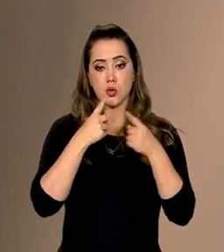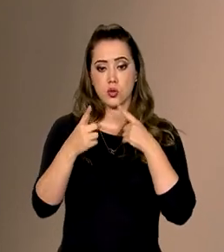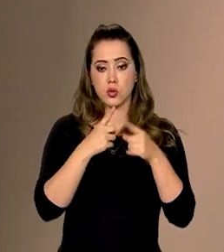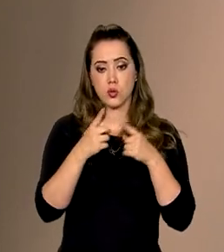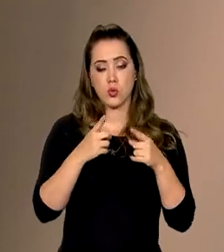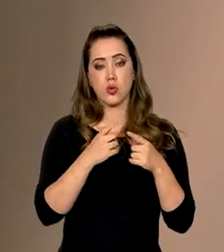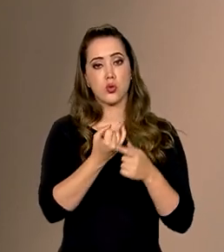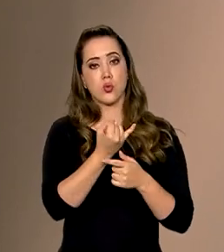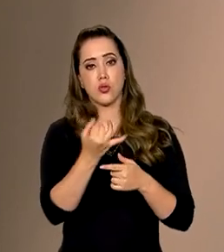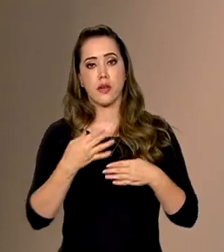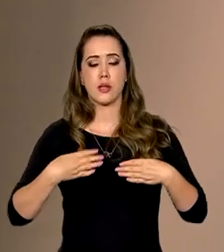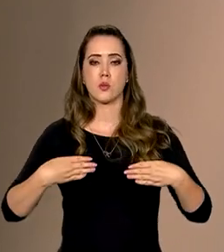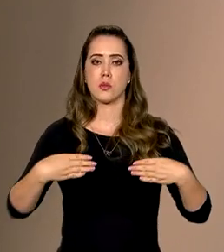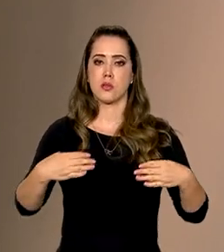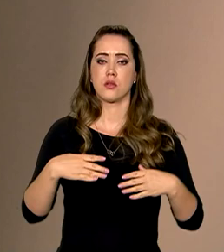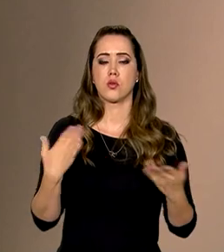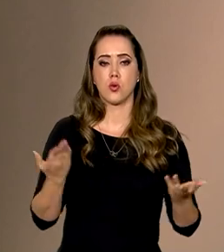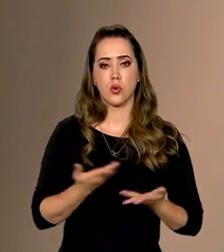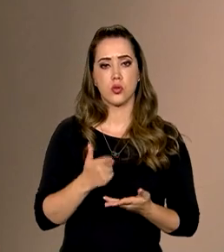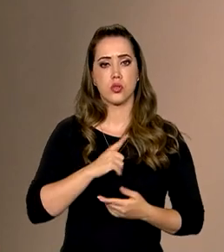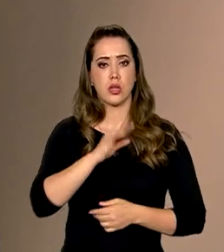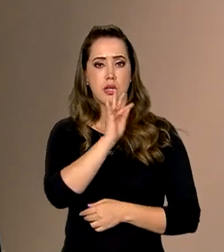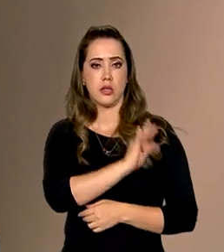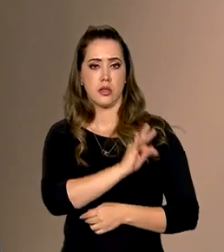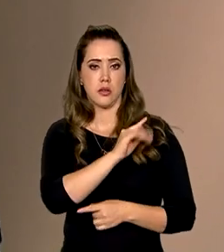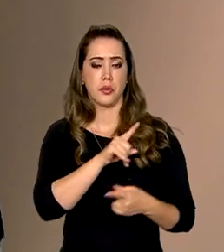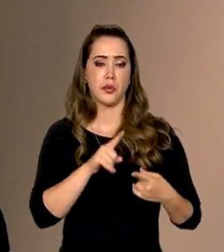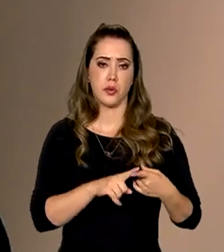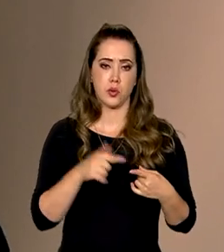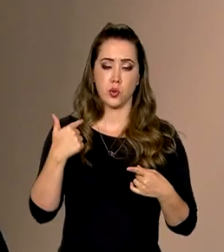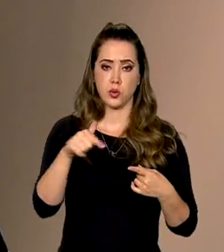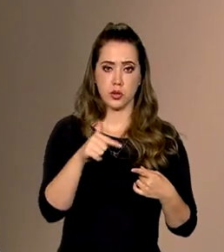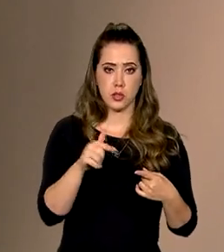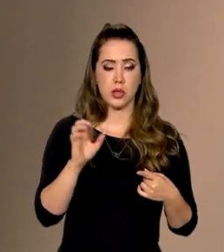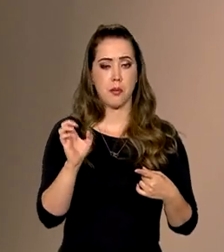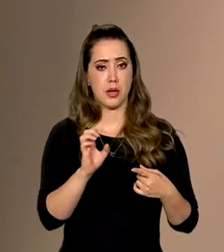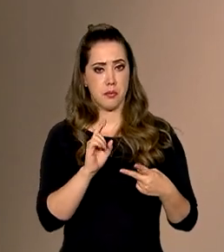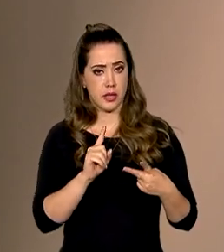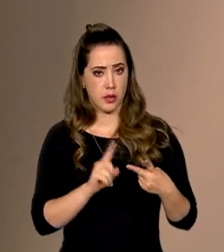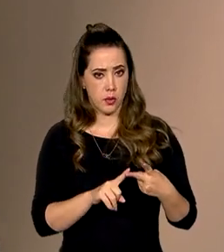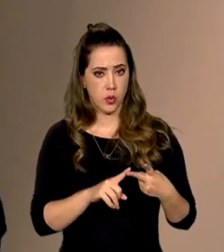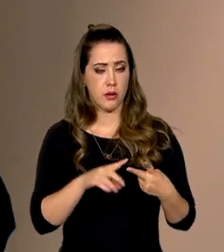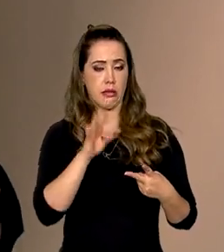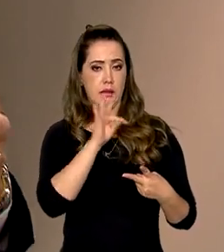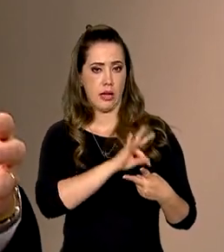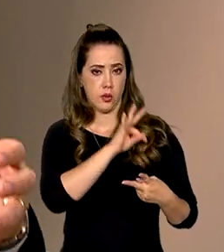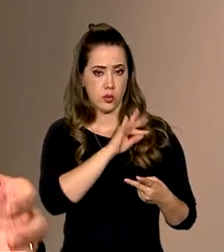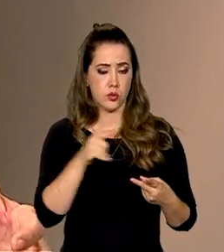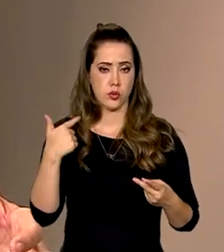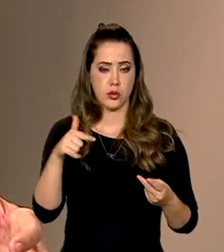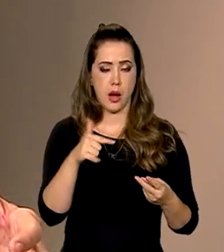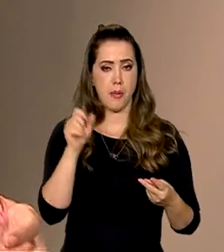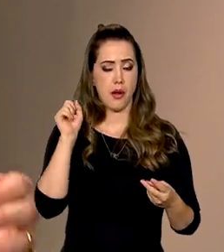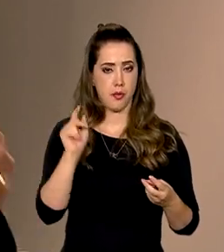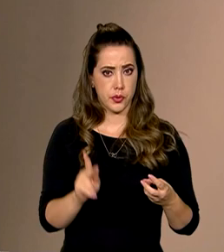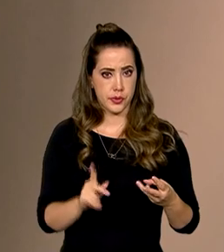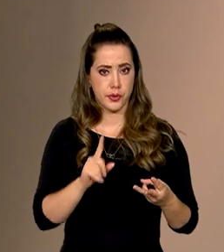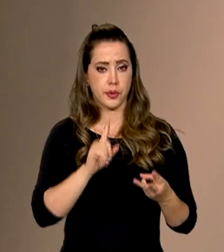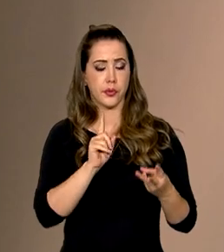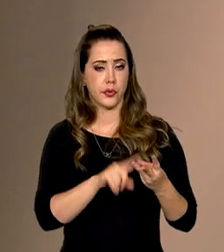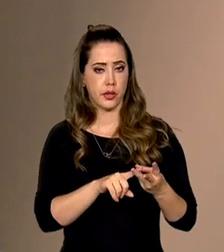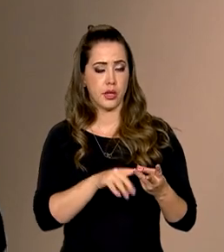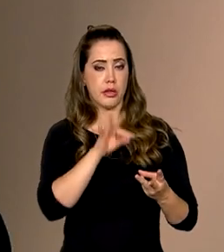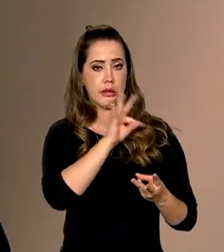forma transversal. Nós temos hoje técnicos do Ministério do Trabalho e Emprego, técnicos do Ministério da Previdência Social